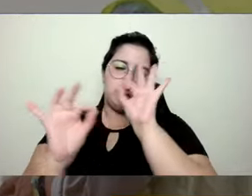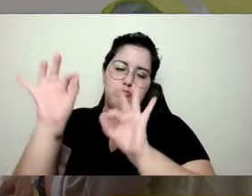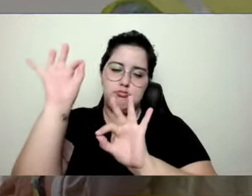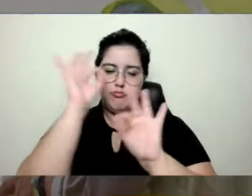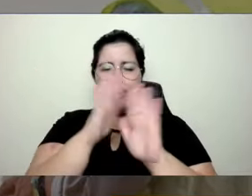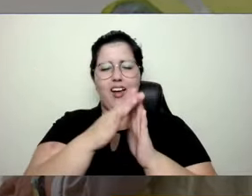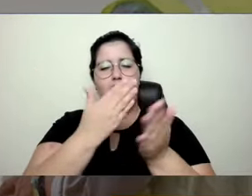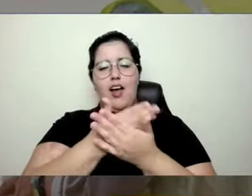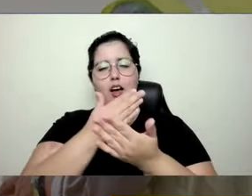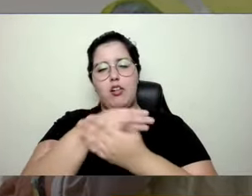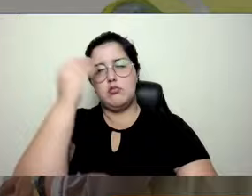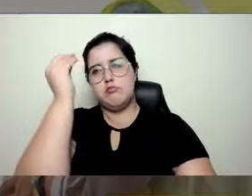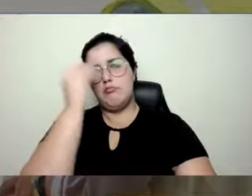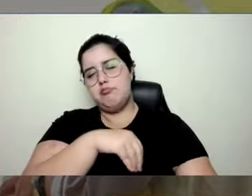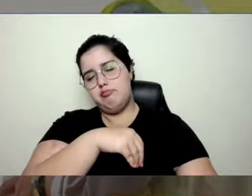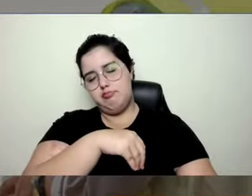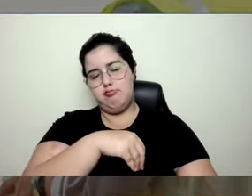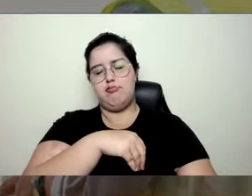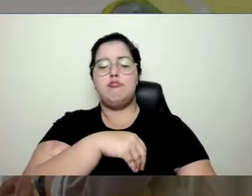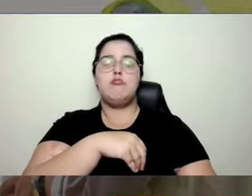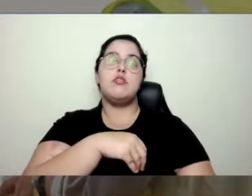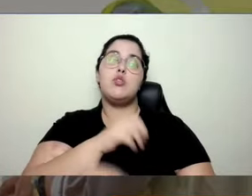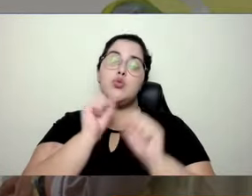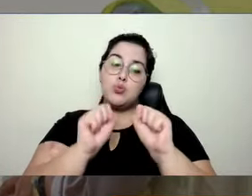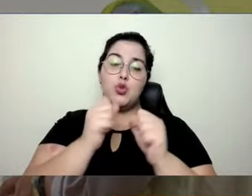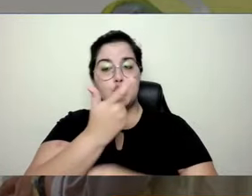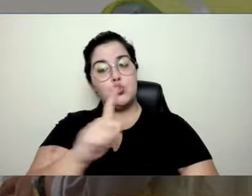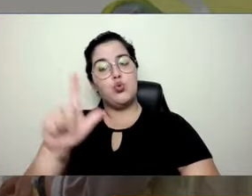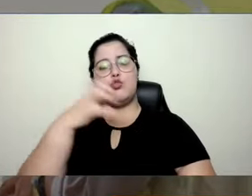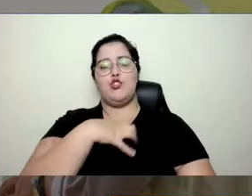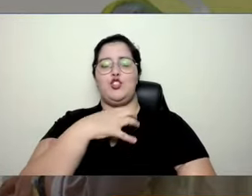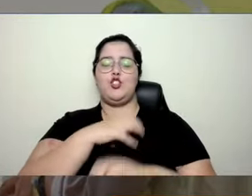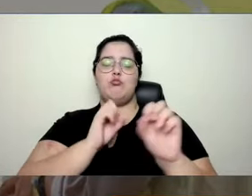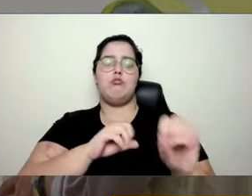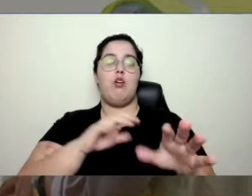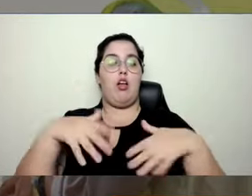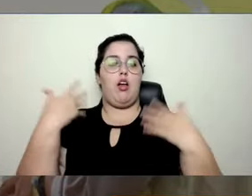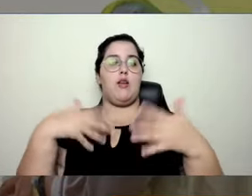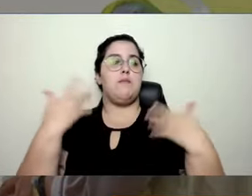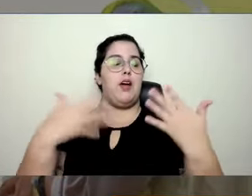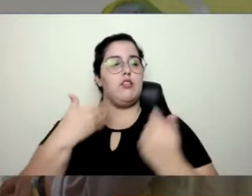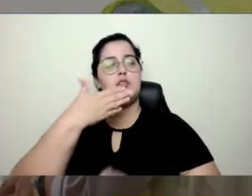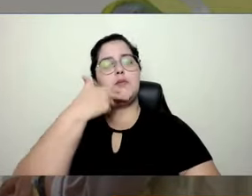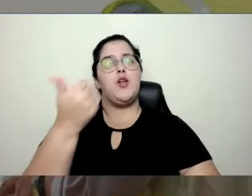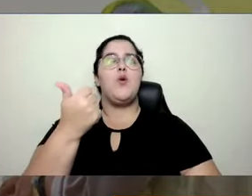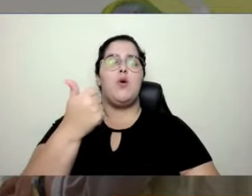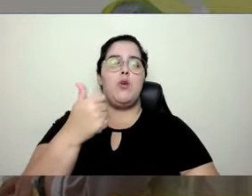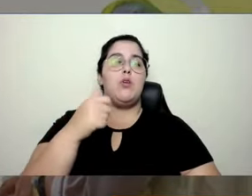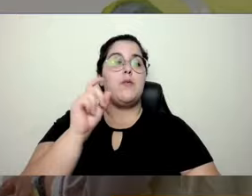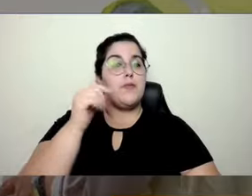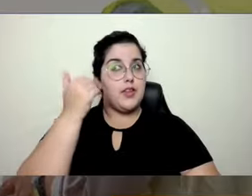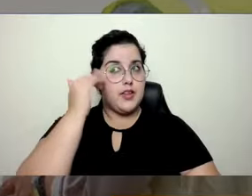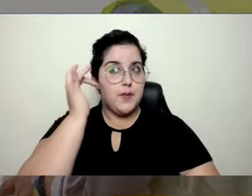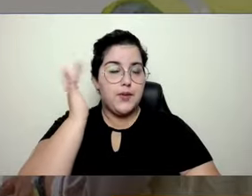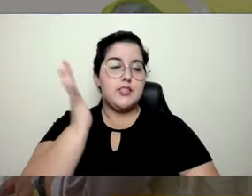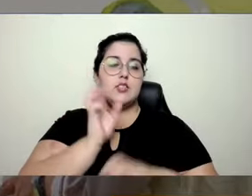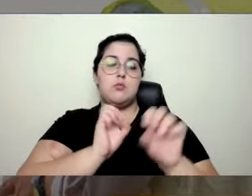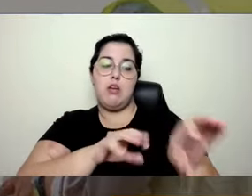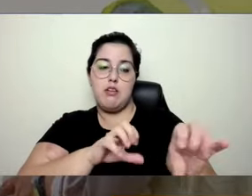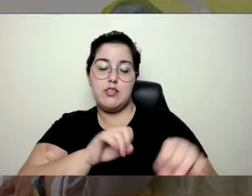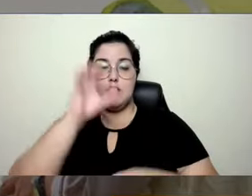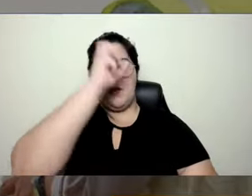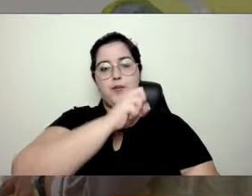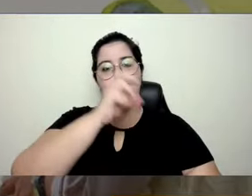almas, enquanto trocar, a troca, ela facilita muito mais o processo de ensino-aprendizagem. Tem,